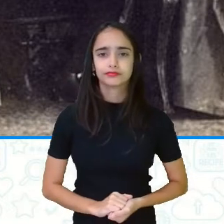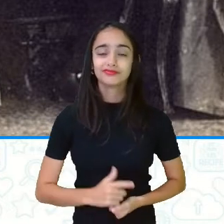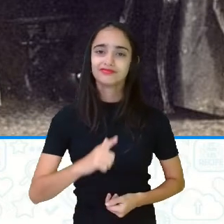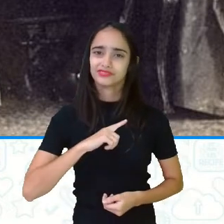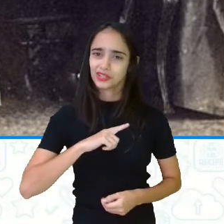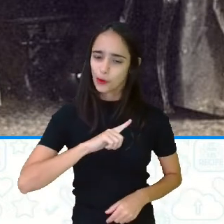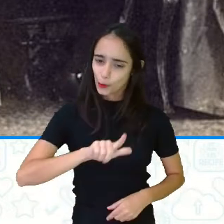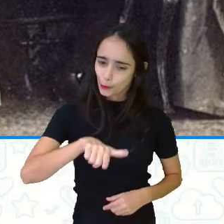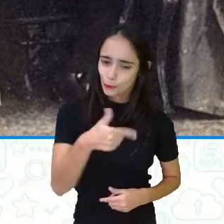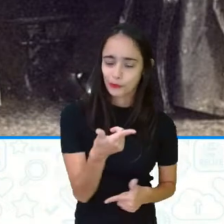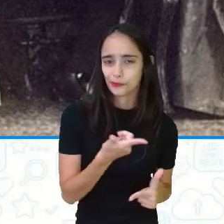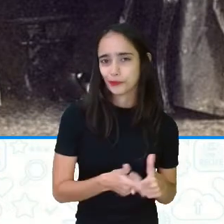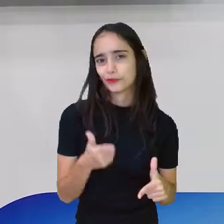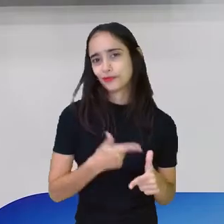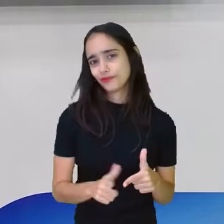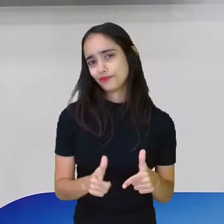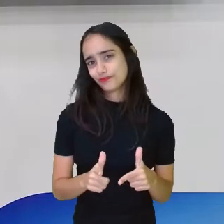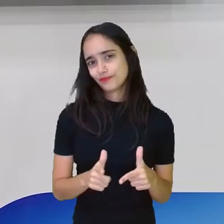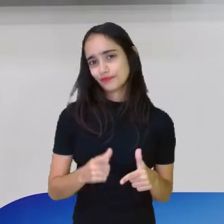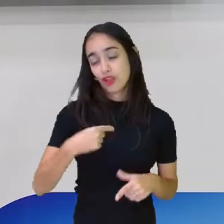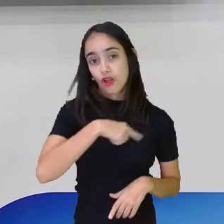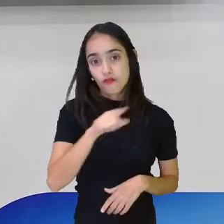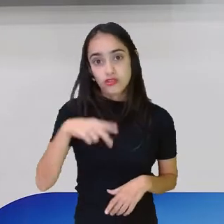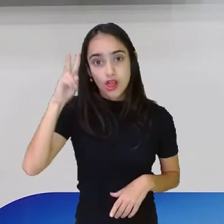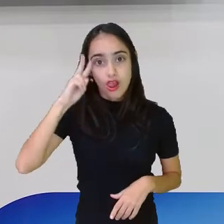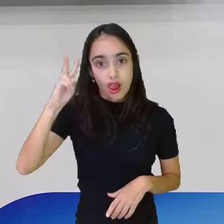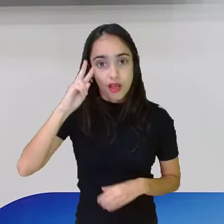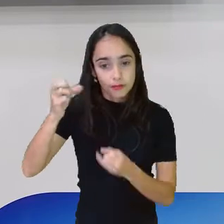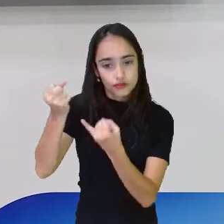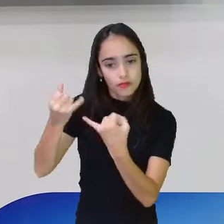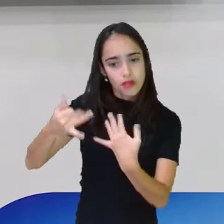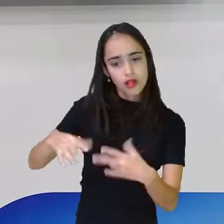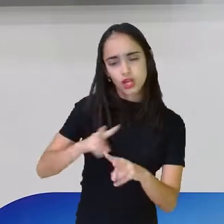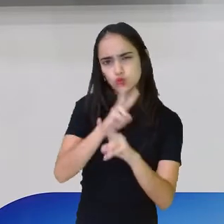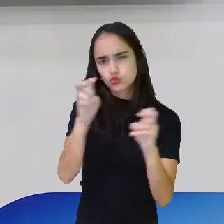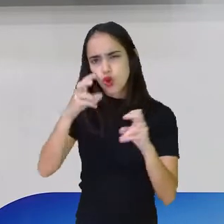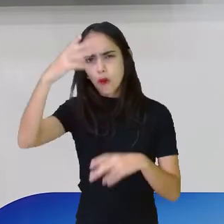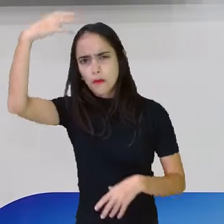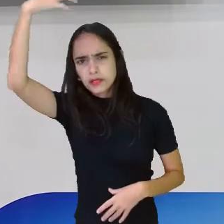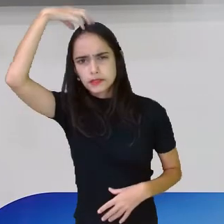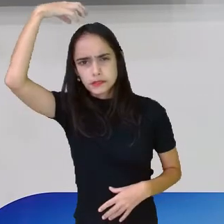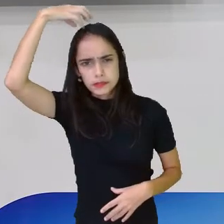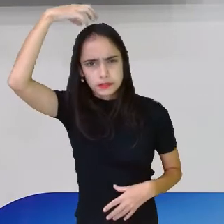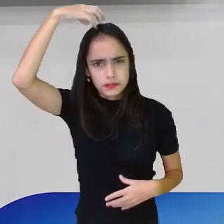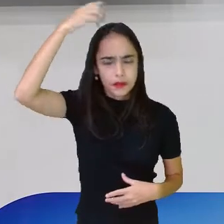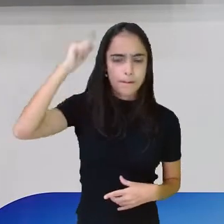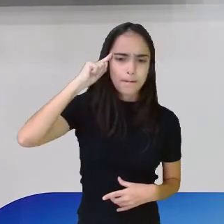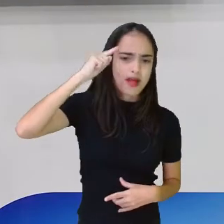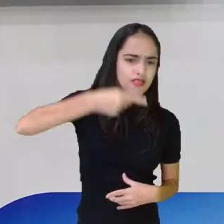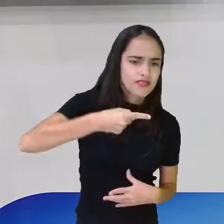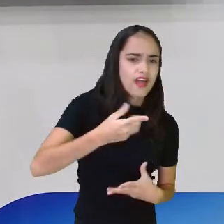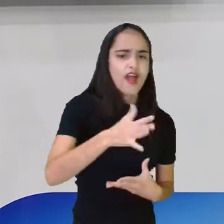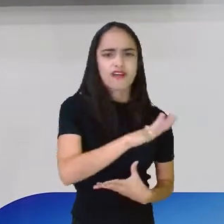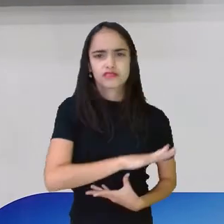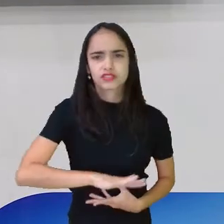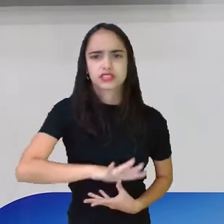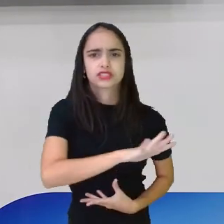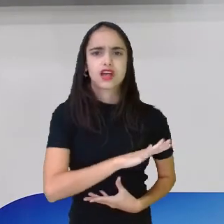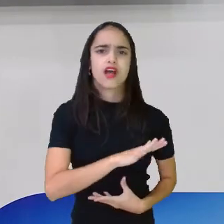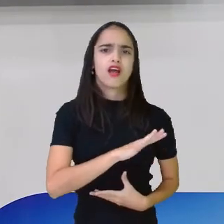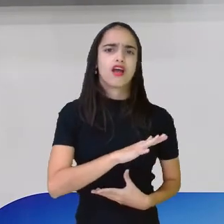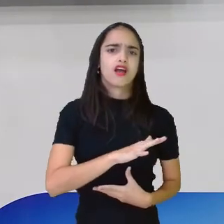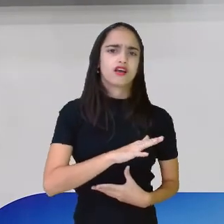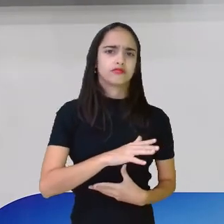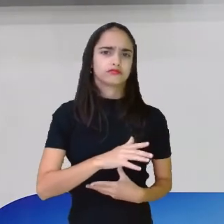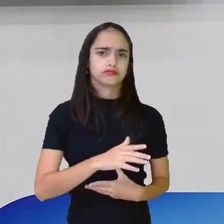problema. Lembra que eu falei da monarquia para vocês, o imperador, que era hereditário, que passava de um para o outro?